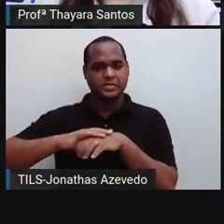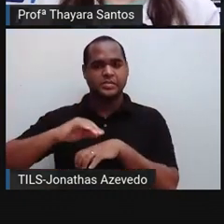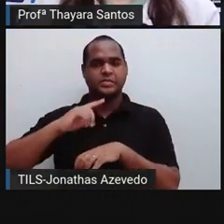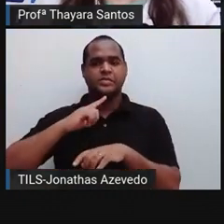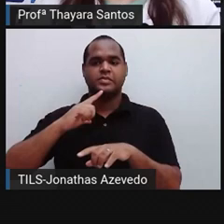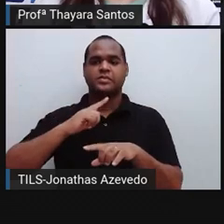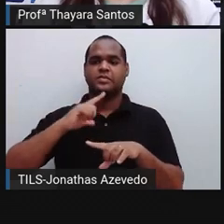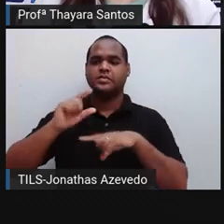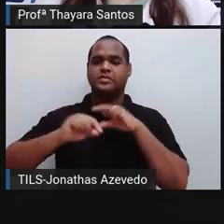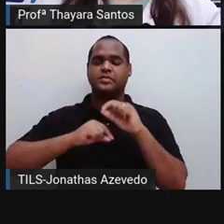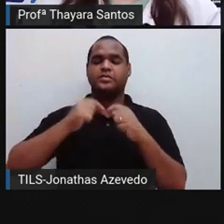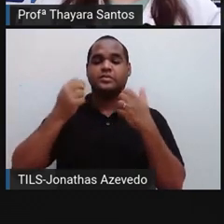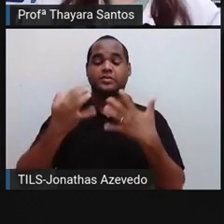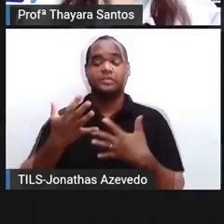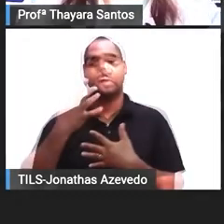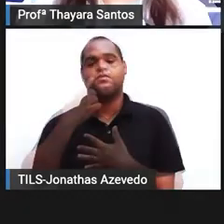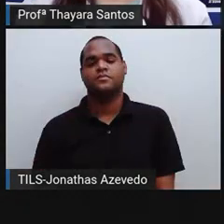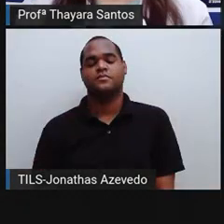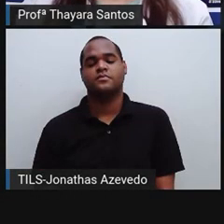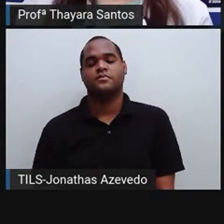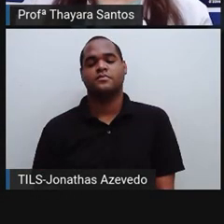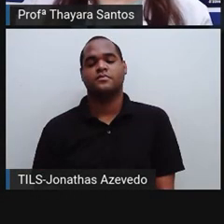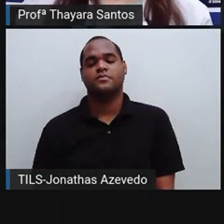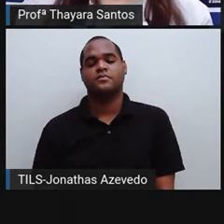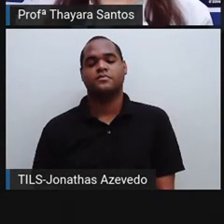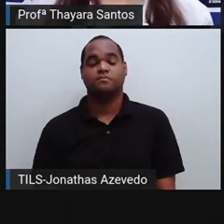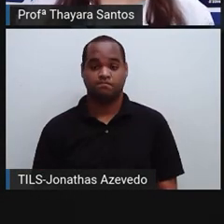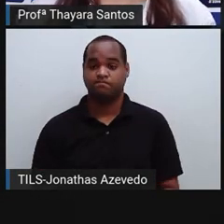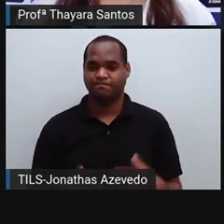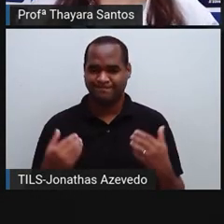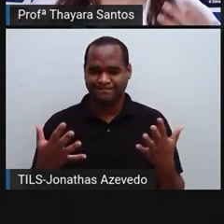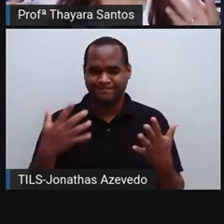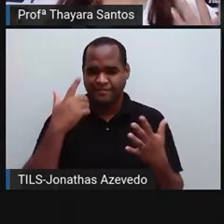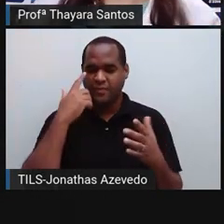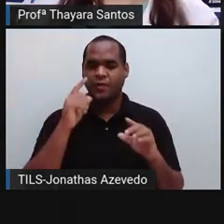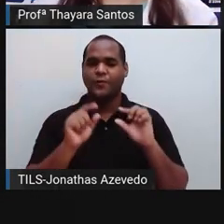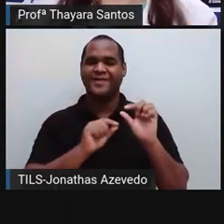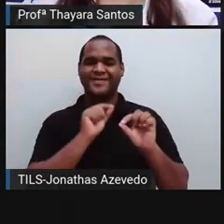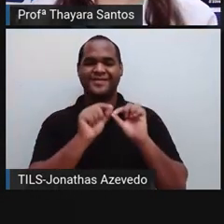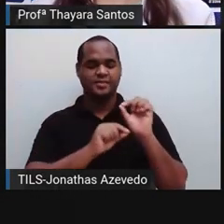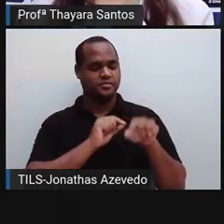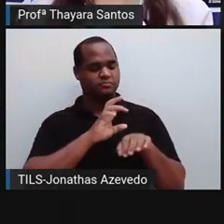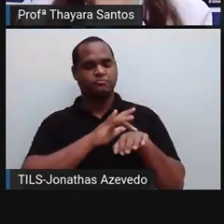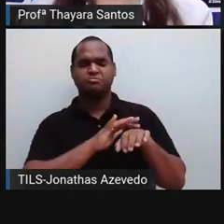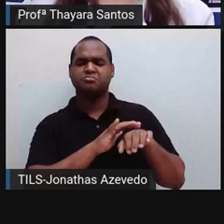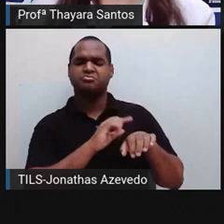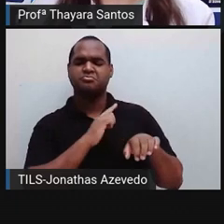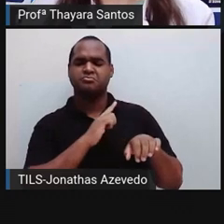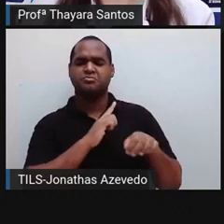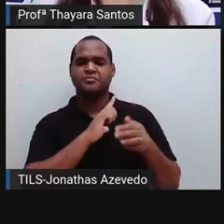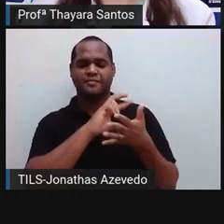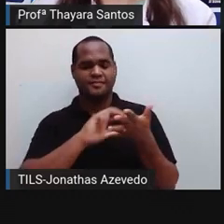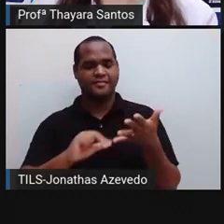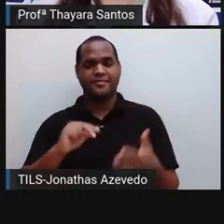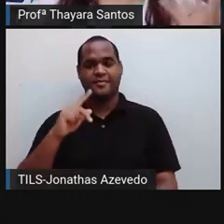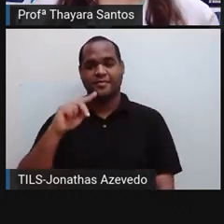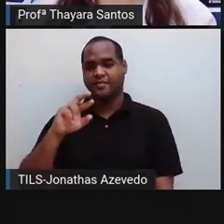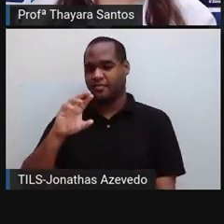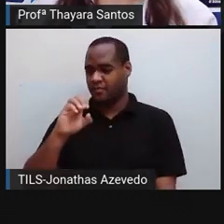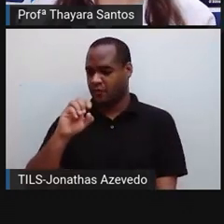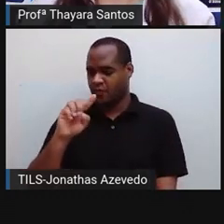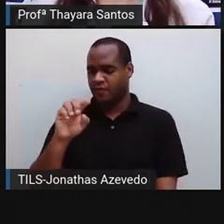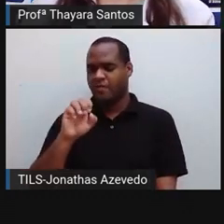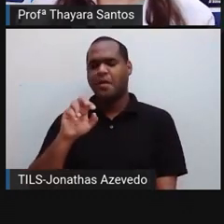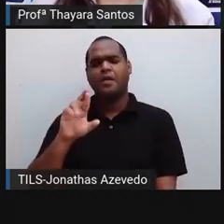A gente vai ver algumas delas agora. Então, quais são as doenças que são causadas por esses protozoares? São